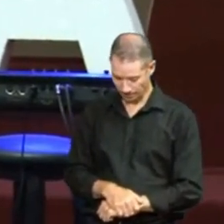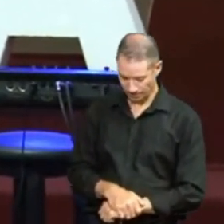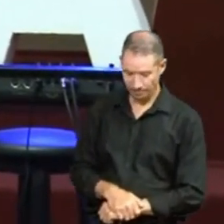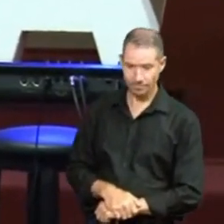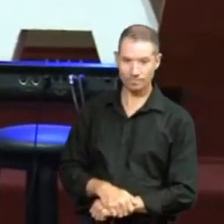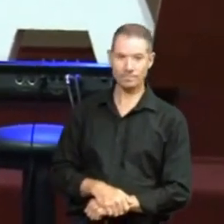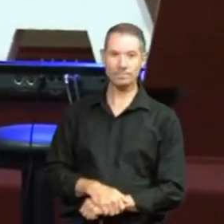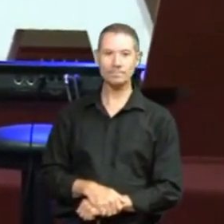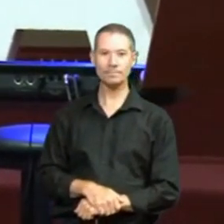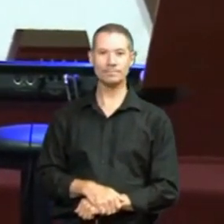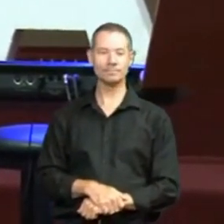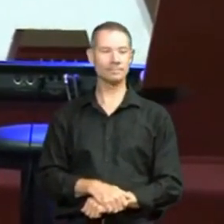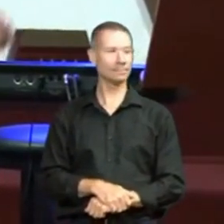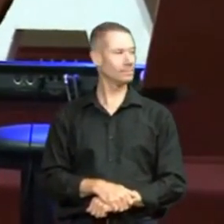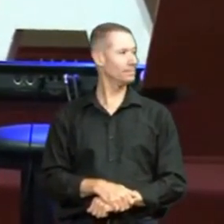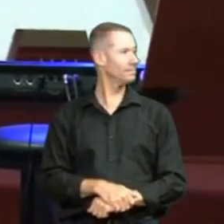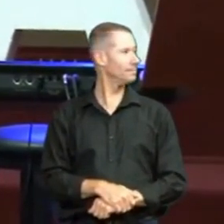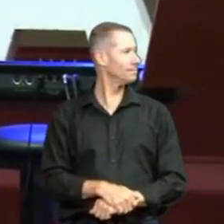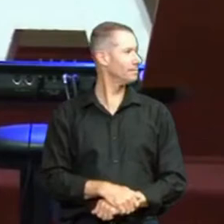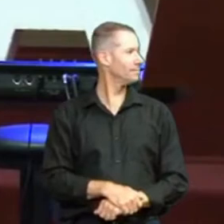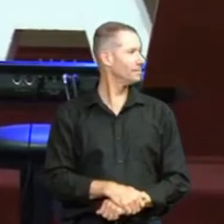bom. Então, vocês podem fazer.